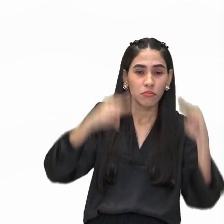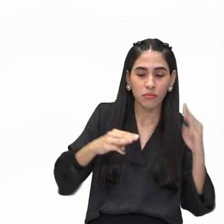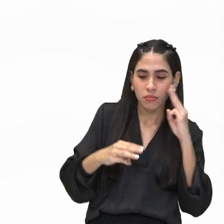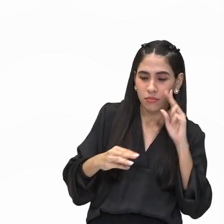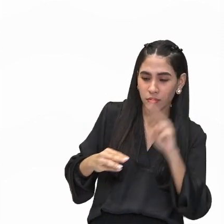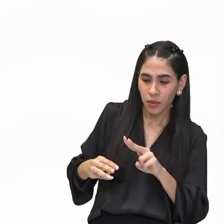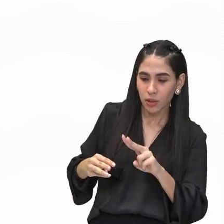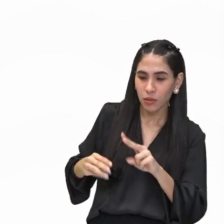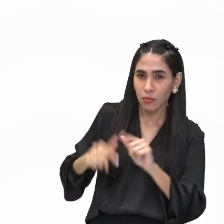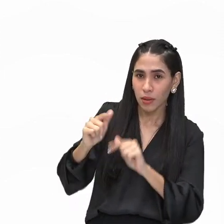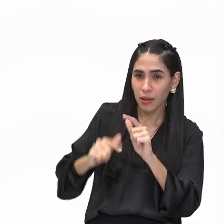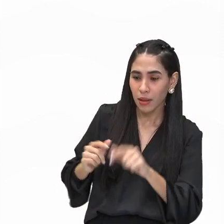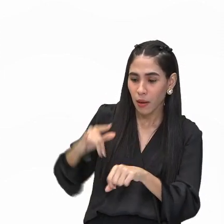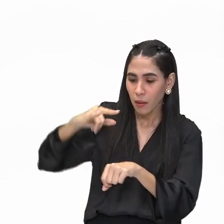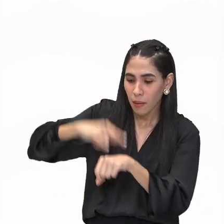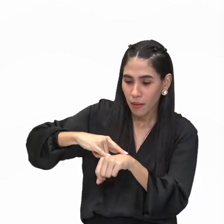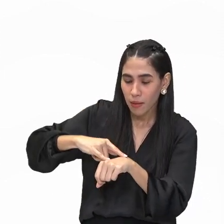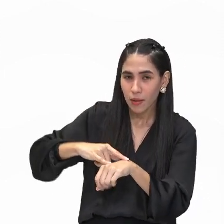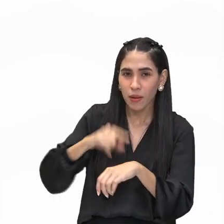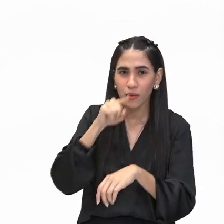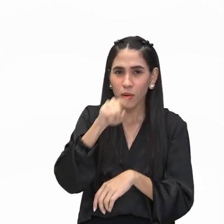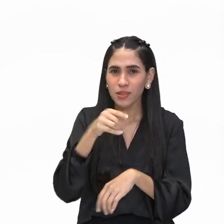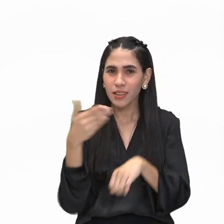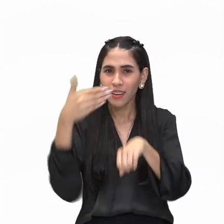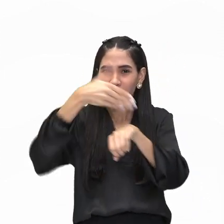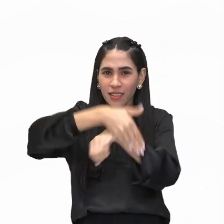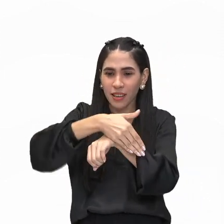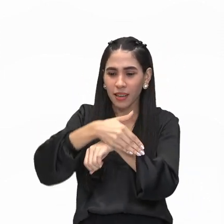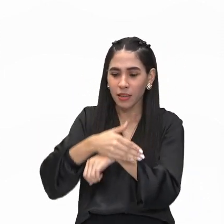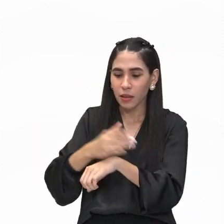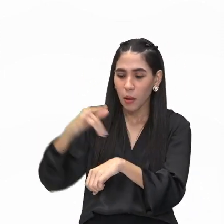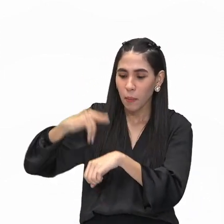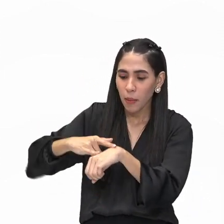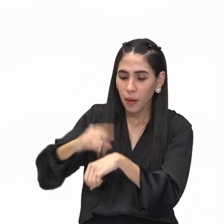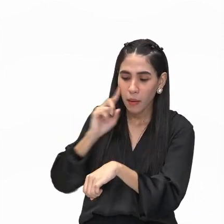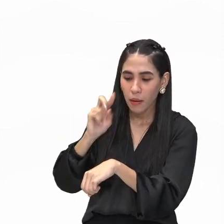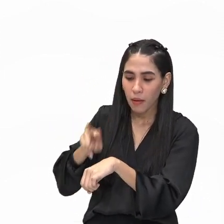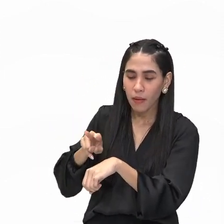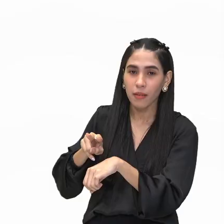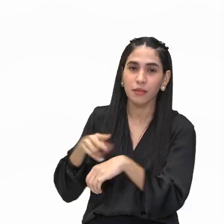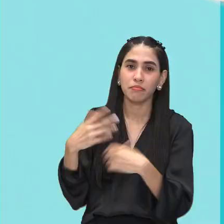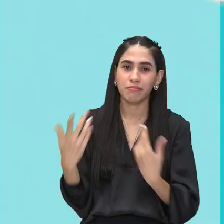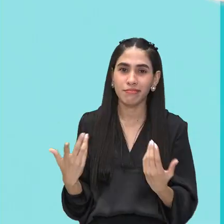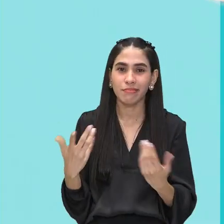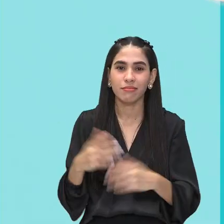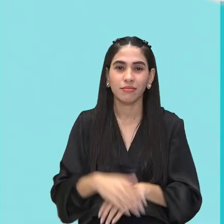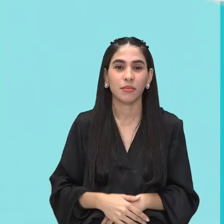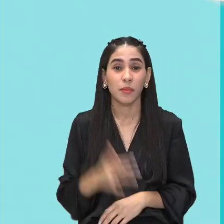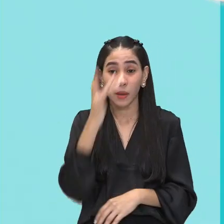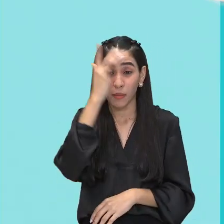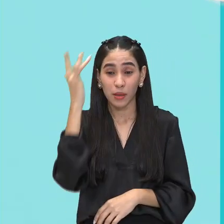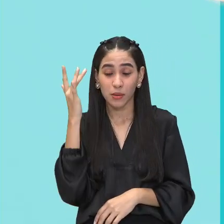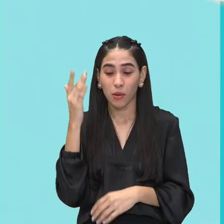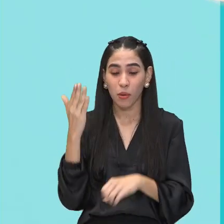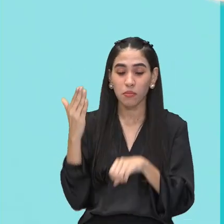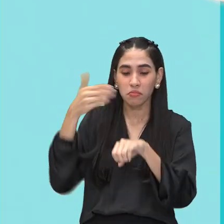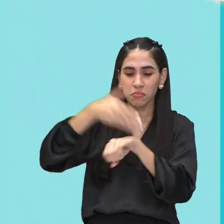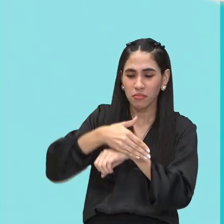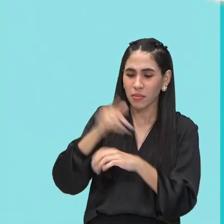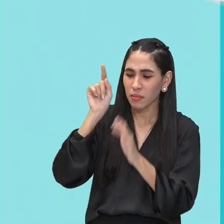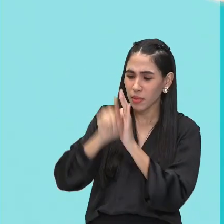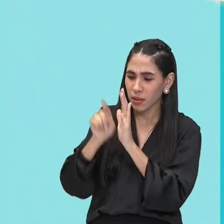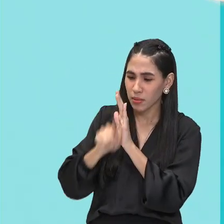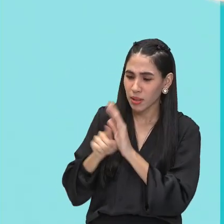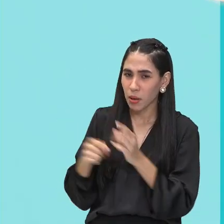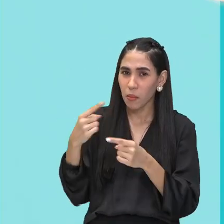com um objeto. Já pensou? Você entrar numa galeria e encontrar um mictório. Aí as pessoas entraram na galeria e se perguntavam o